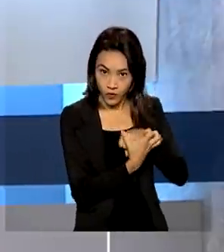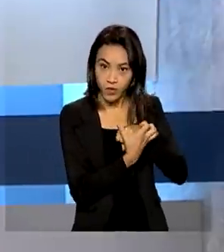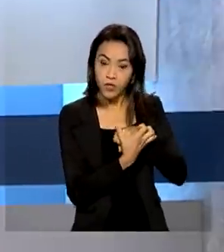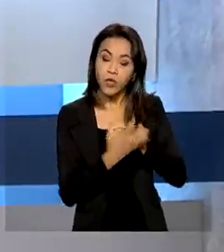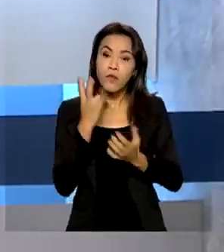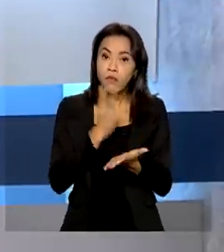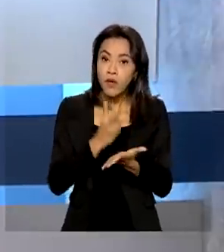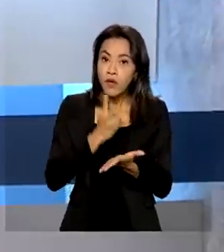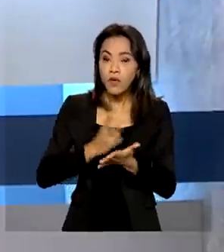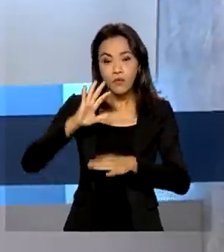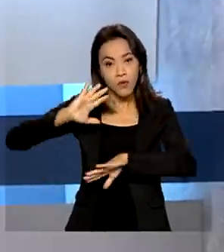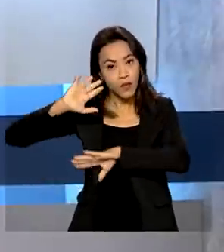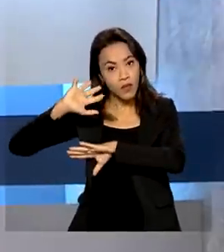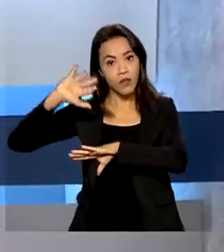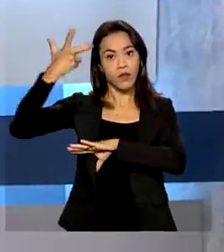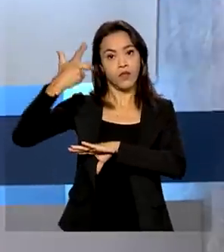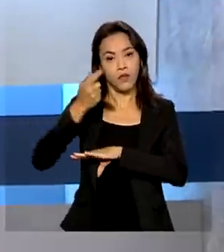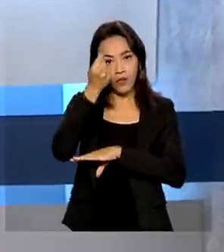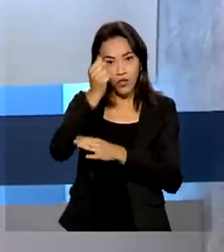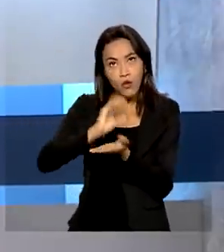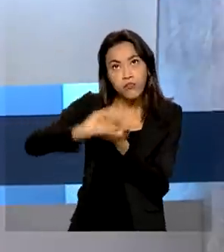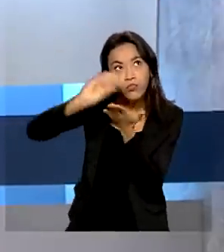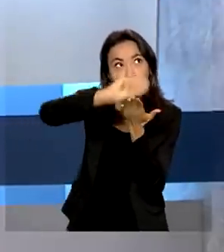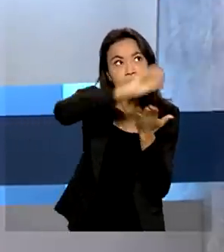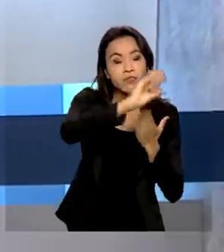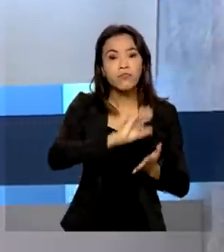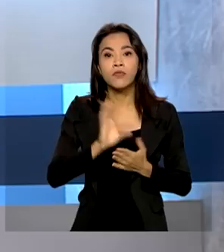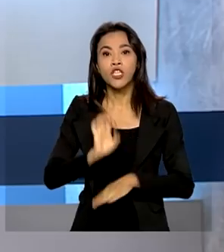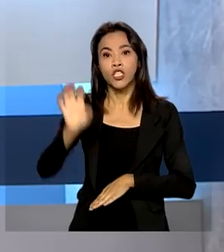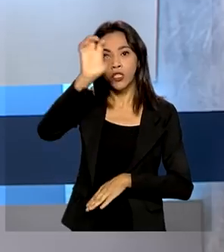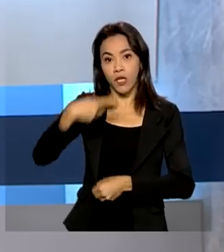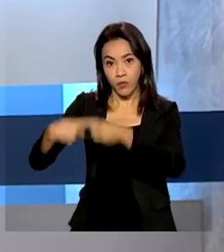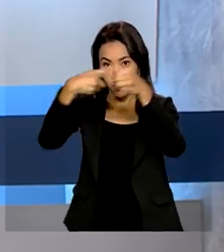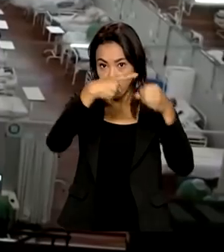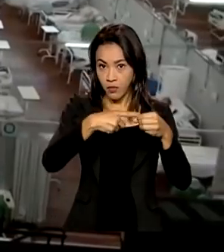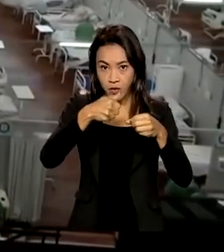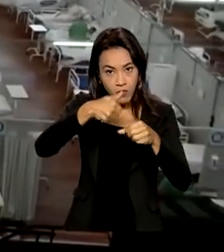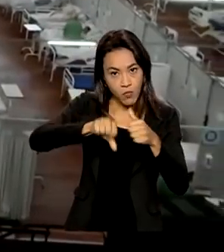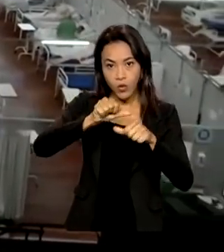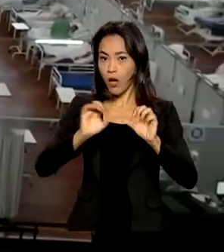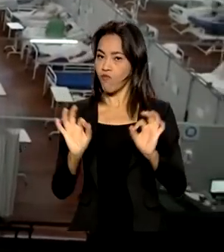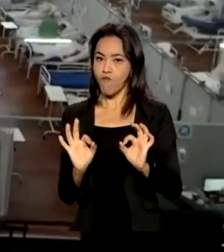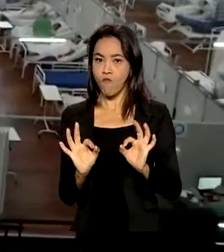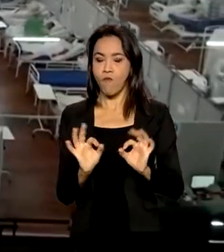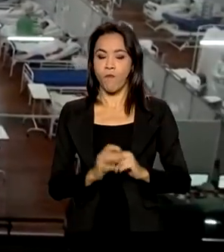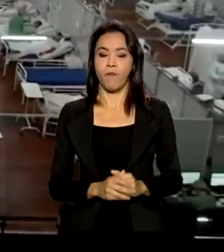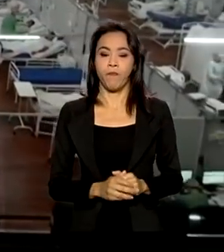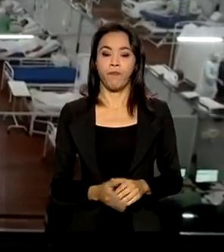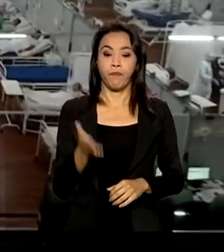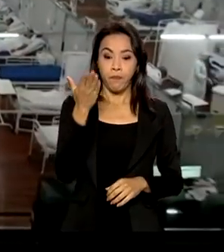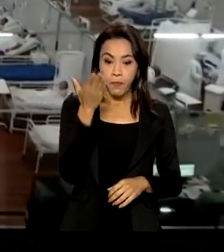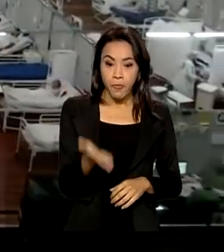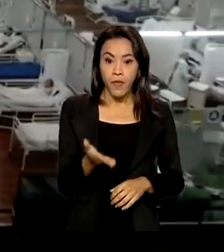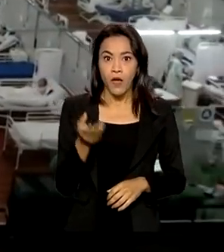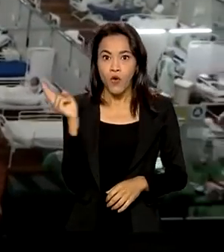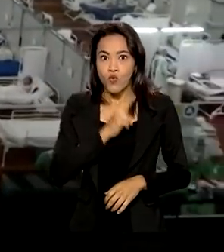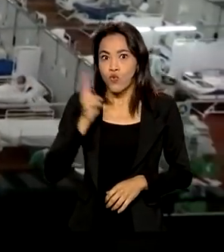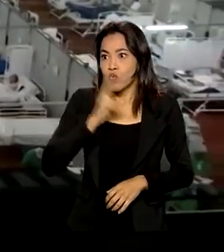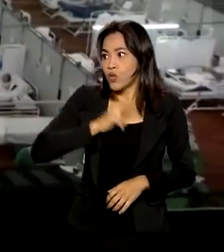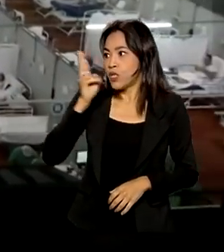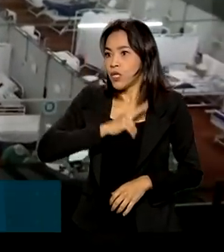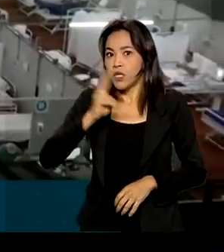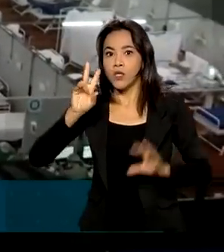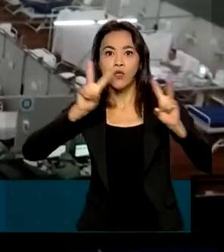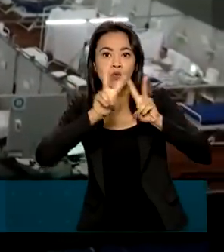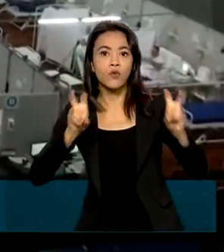decisão, o repasse de recursos a estados e municípios não será alterado. O estado de emergência de saúde